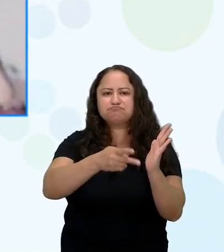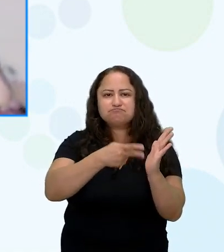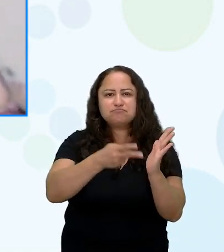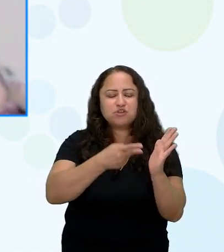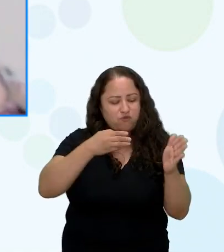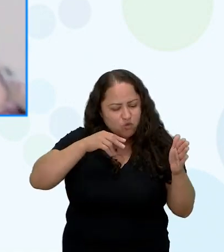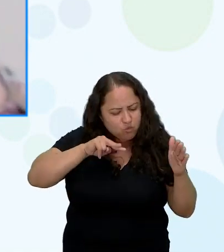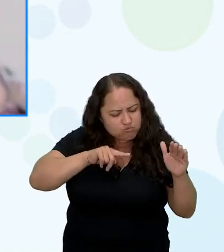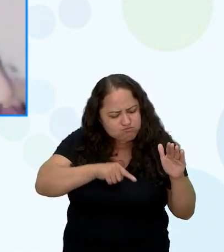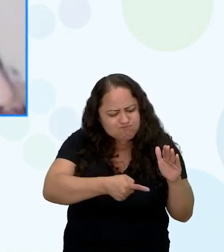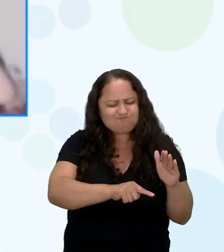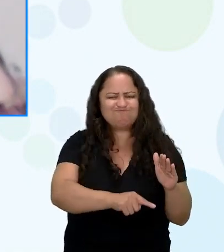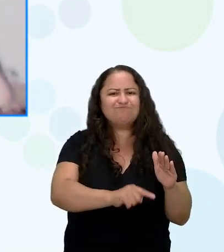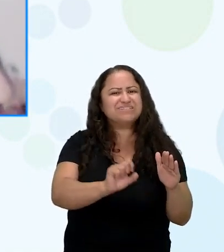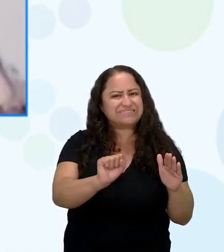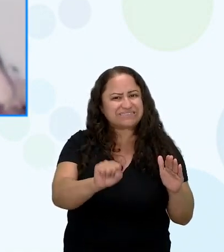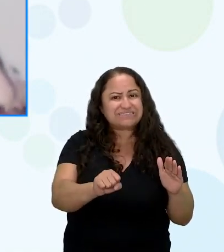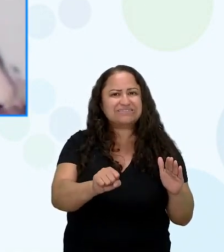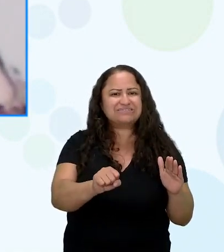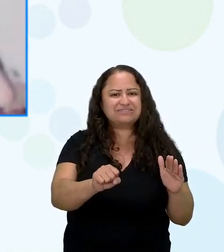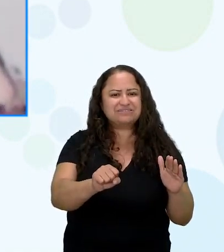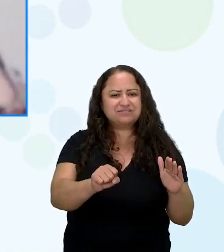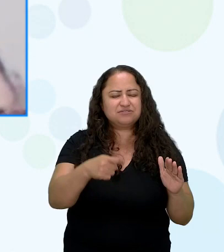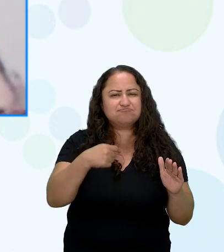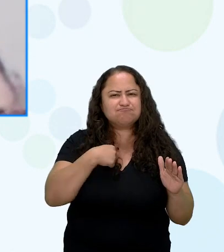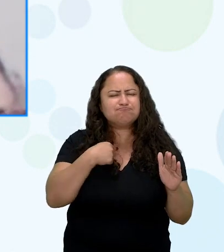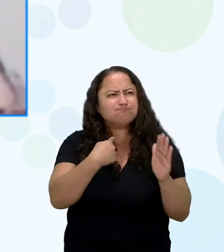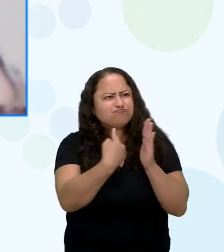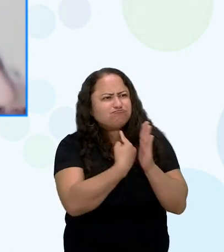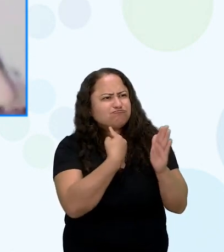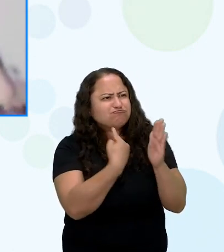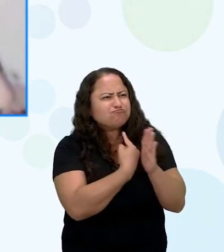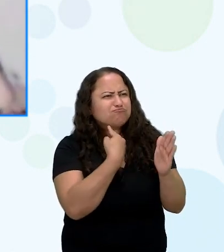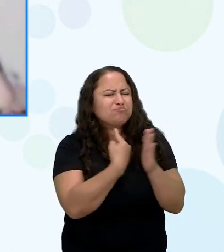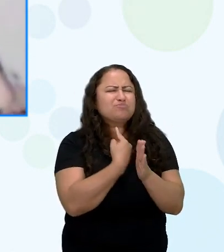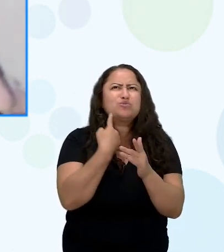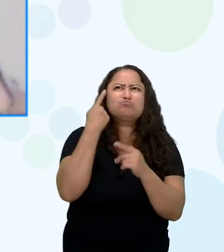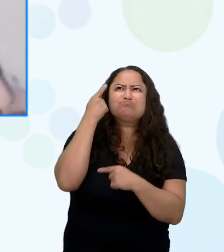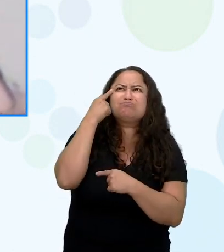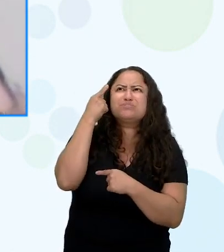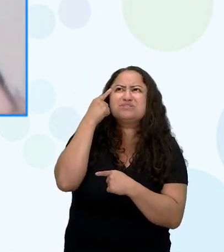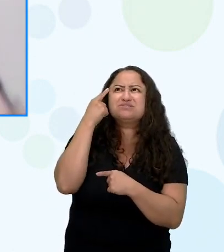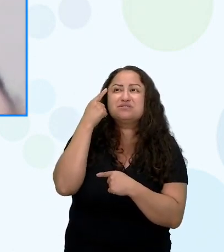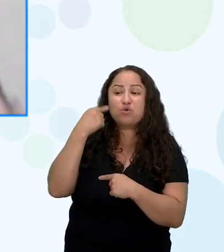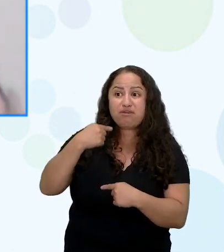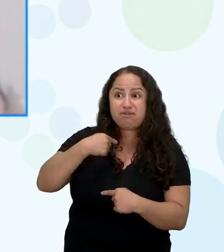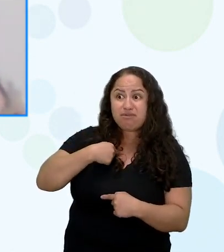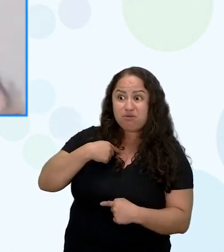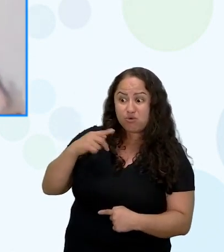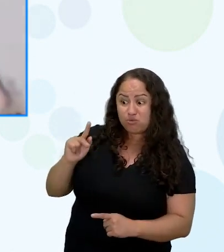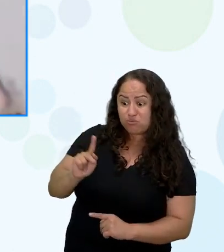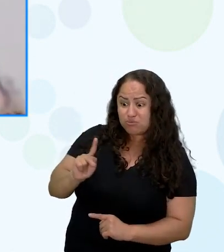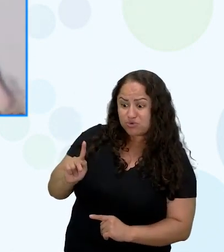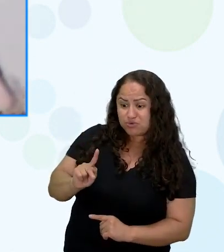aprofundar muito e eu me pergunto e me pego pensando pensando como professora